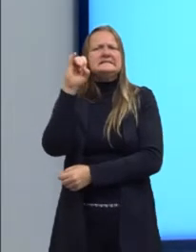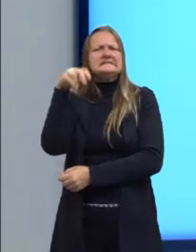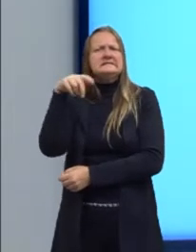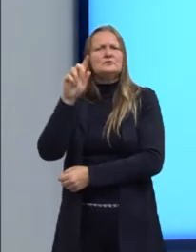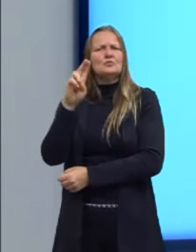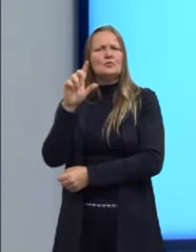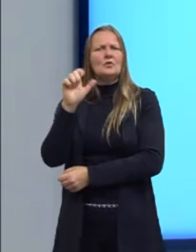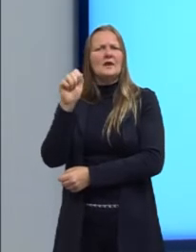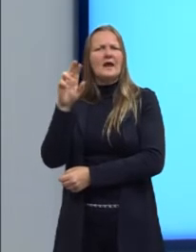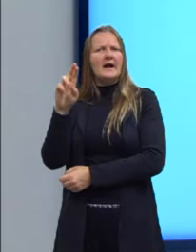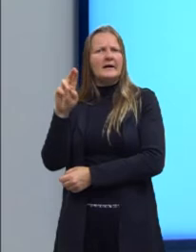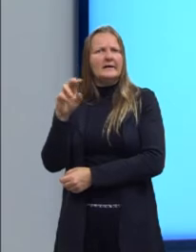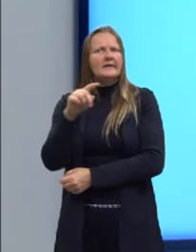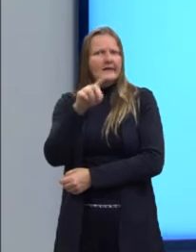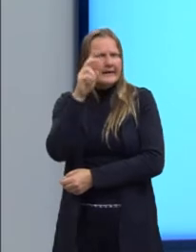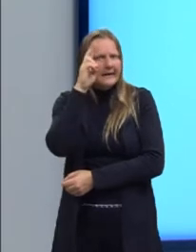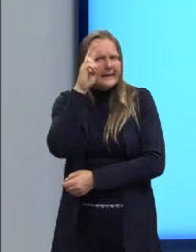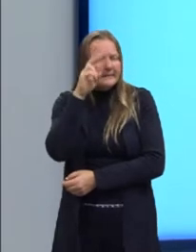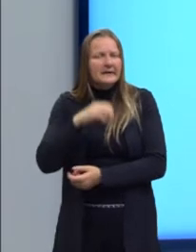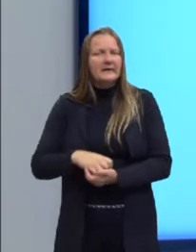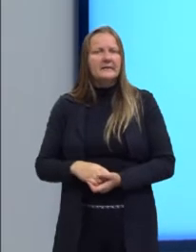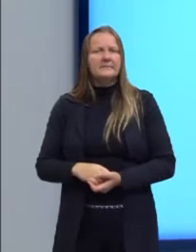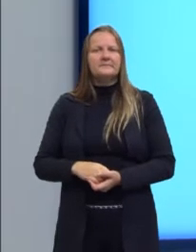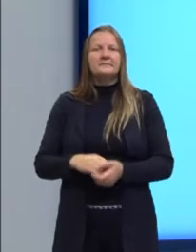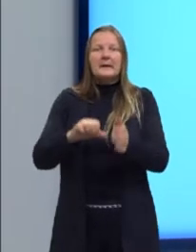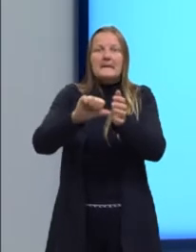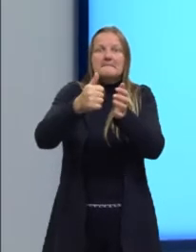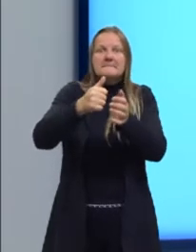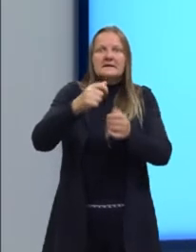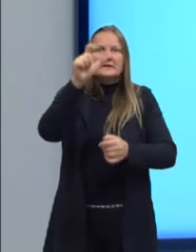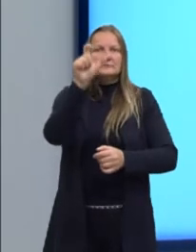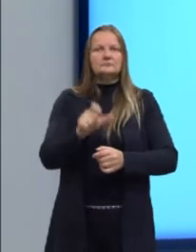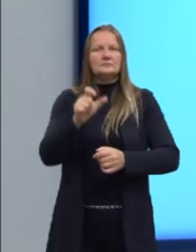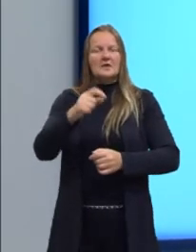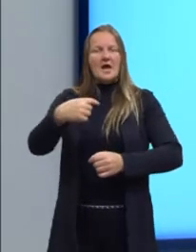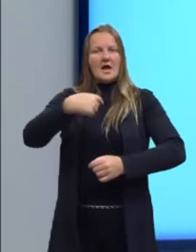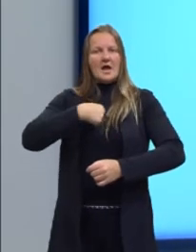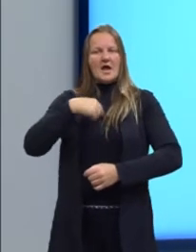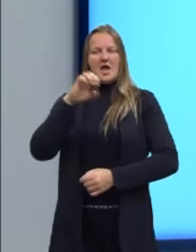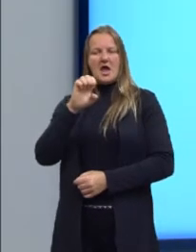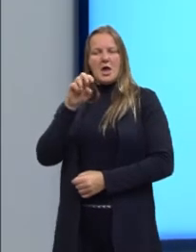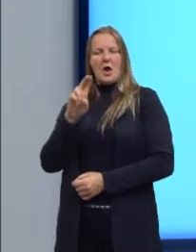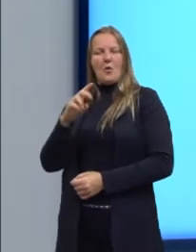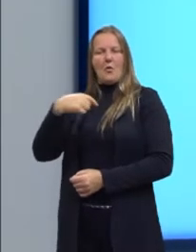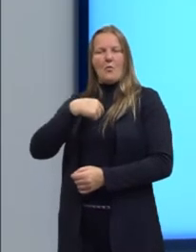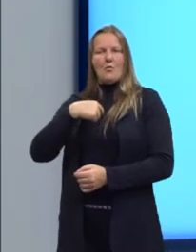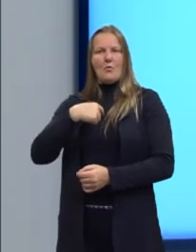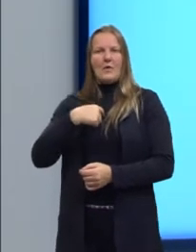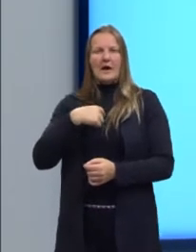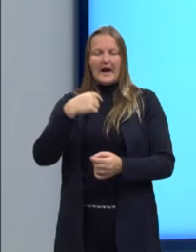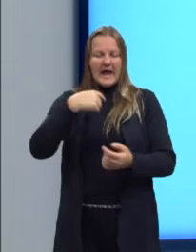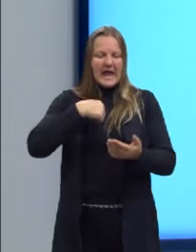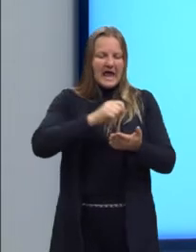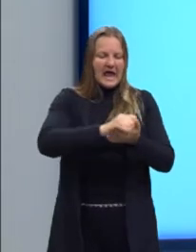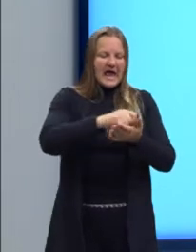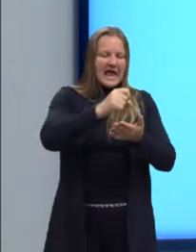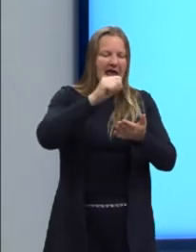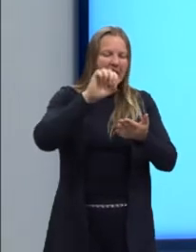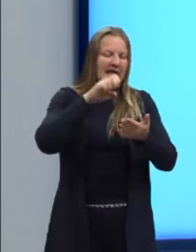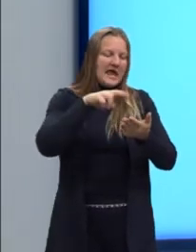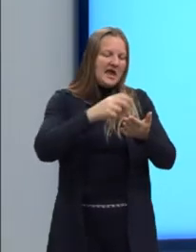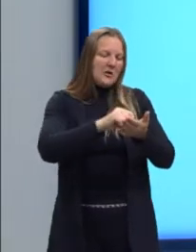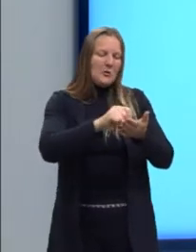professora? A gente lembra, não tem problema. A primeira pessoa do singular sou eu. Eu. Sim, eu. Então,